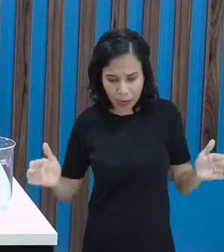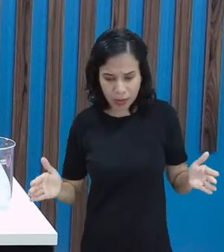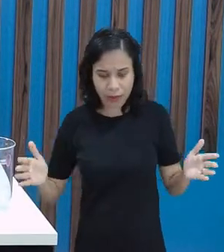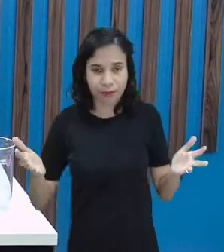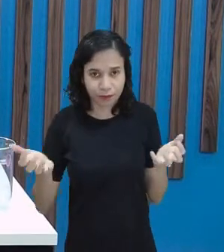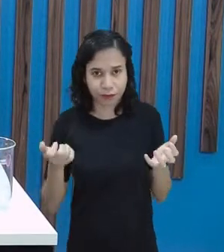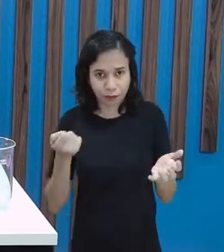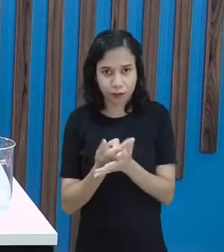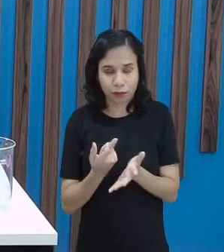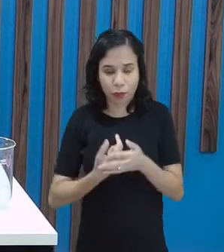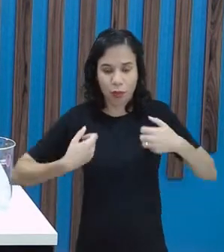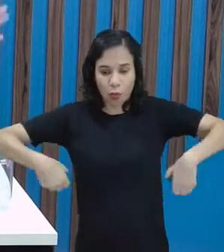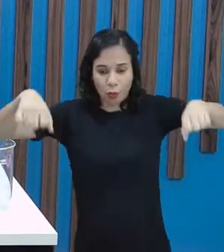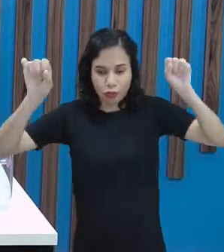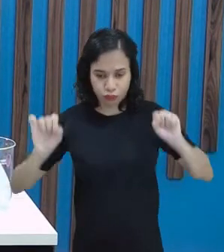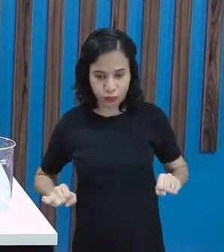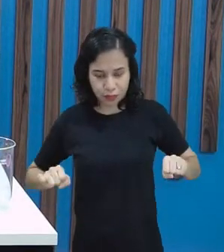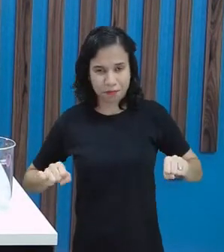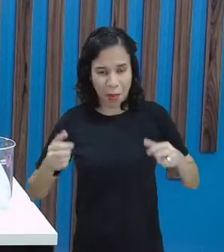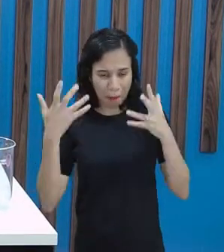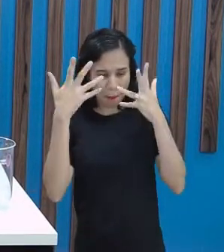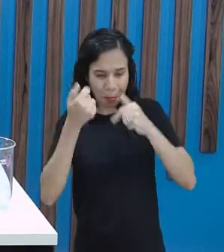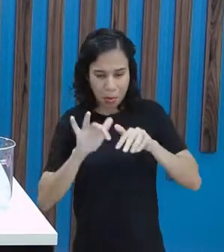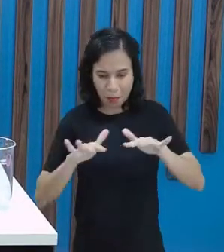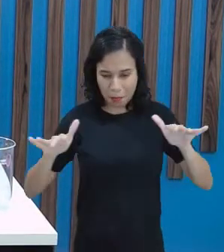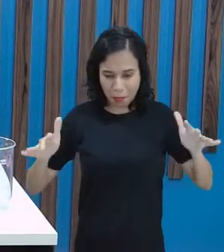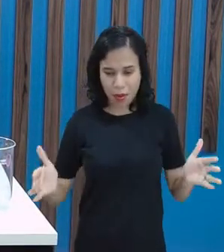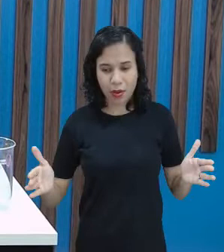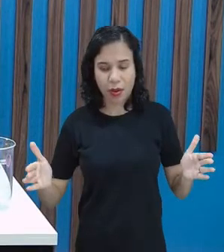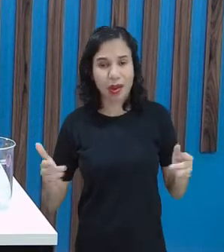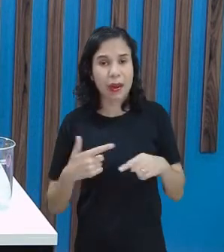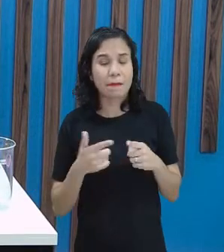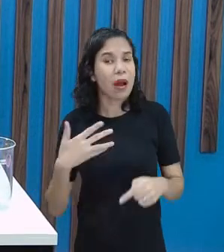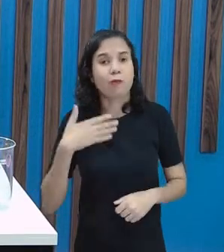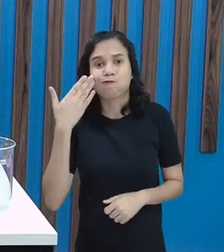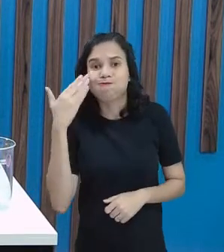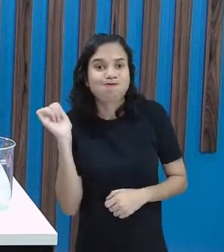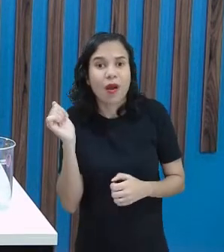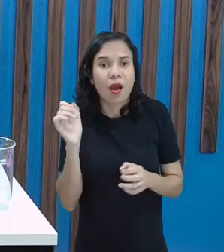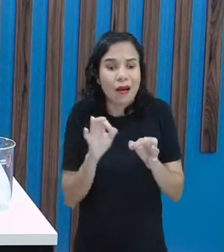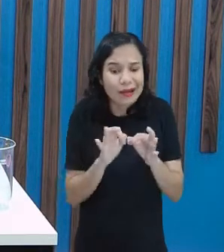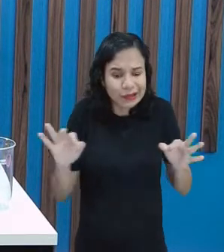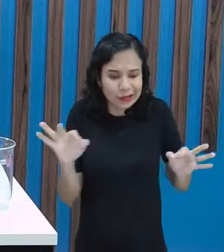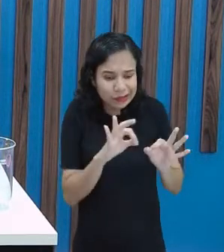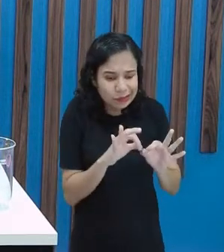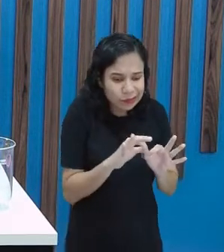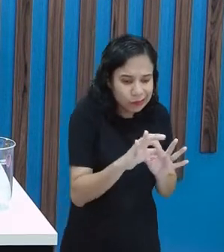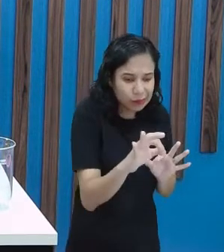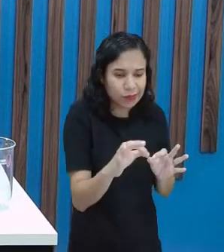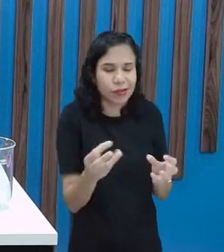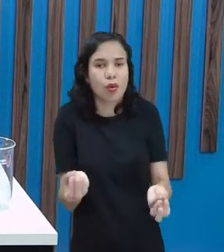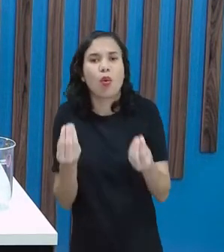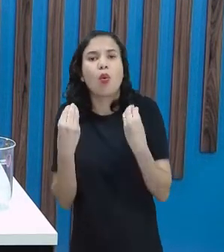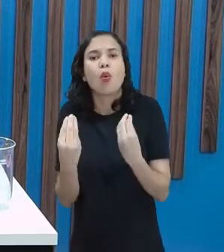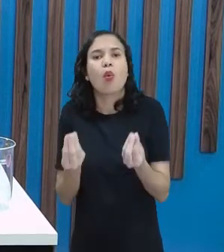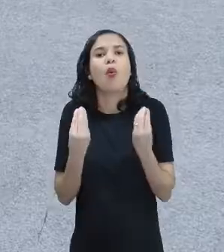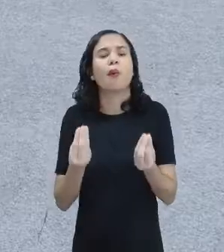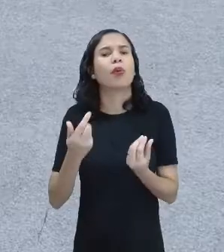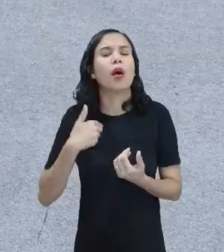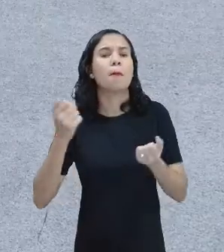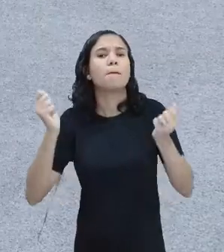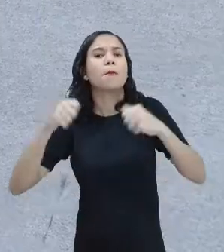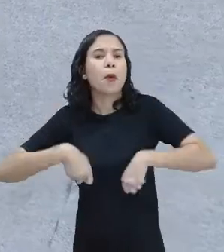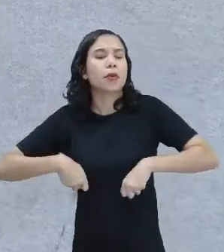uma toalha para forrar essa mesa e deixar ela bem bonita. Mas, eu não sei o tamanho. Como é que eu posso